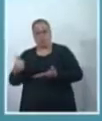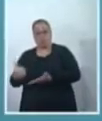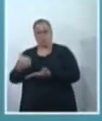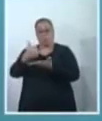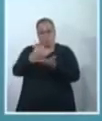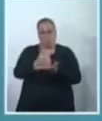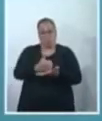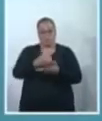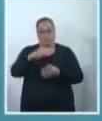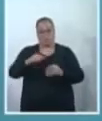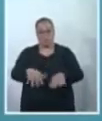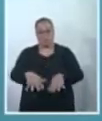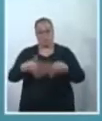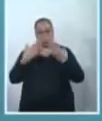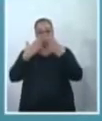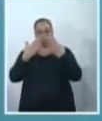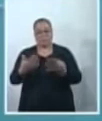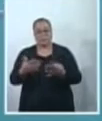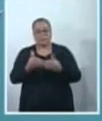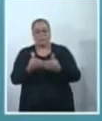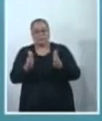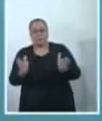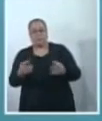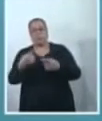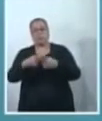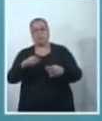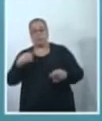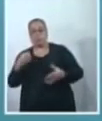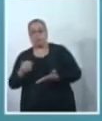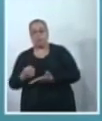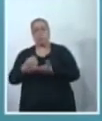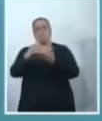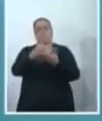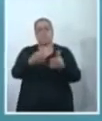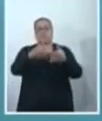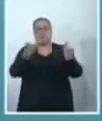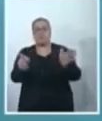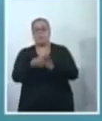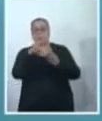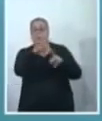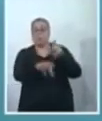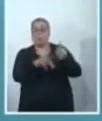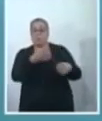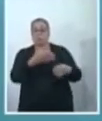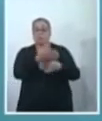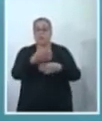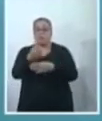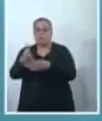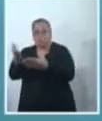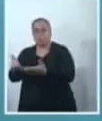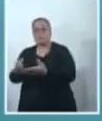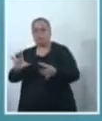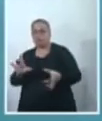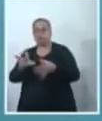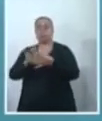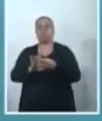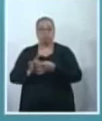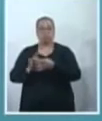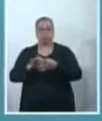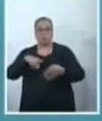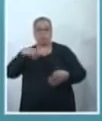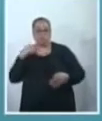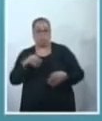plenárias, abertas, porque o nosso mandato é aberto, popular, participativo, colaborativo. E nós